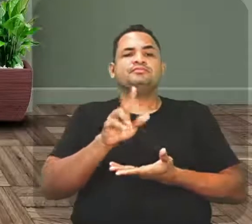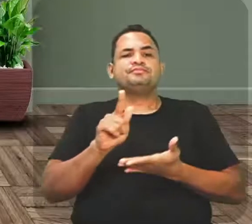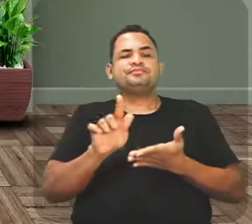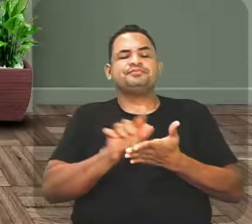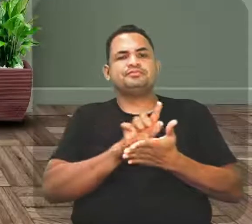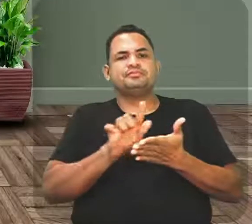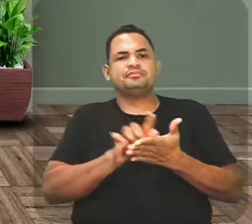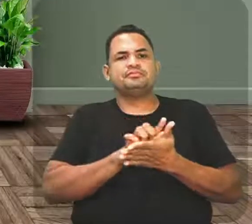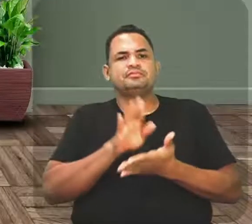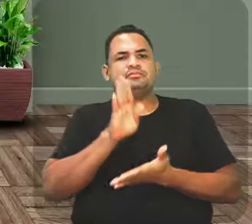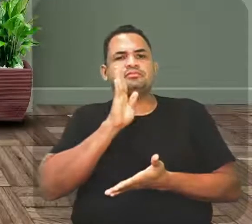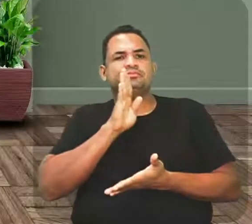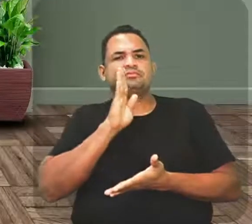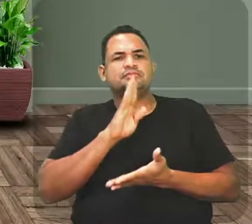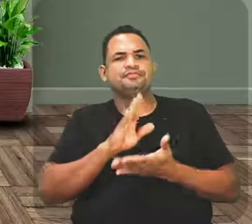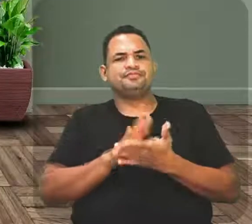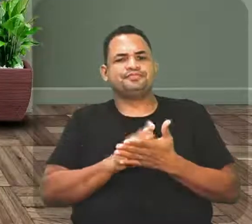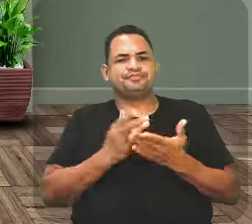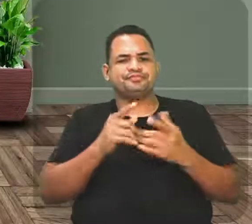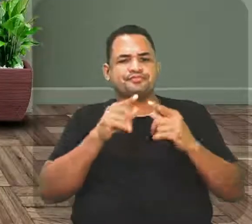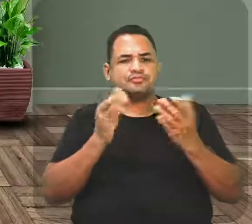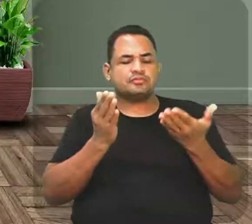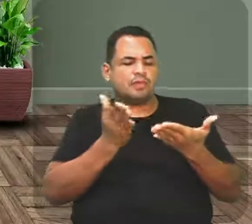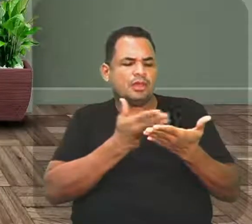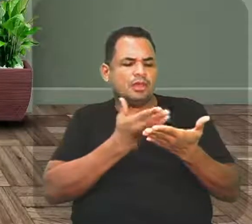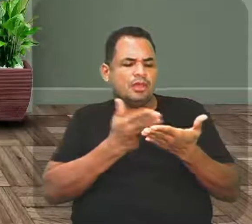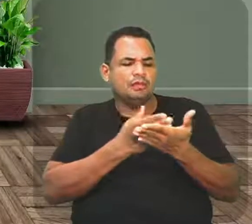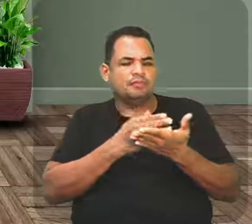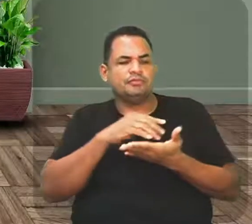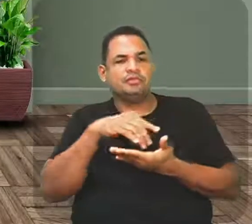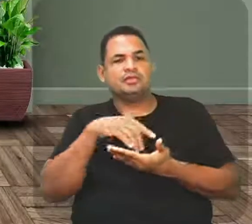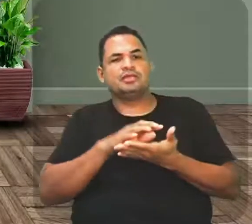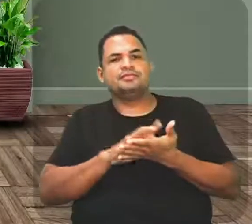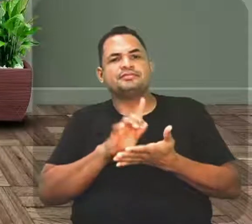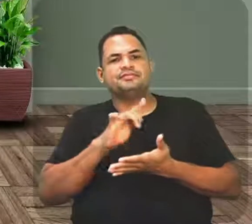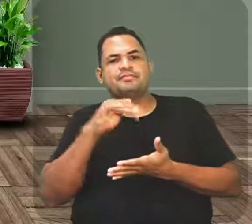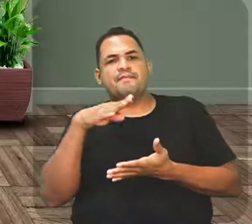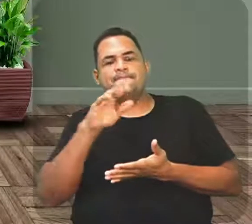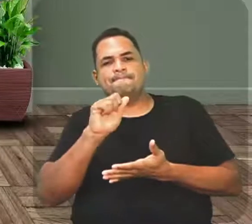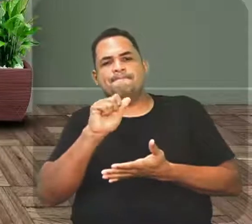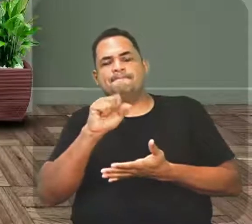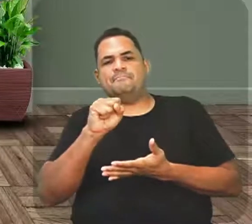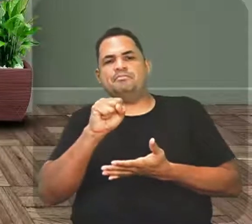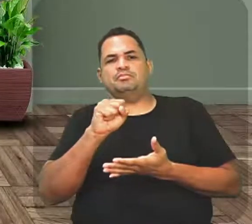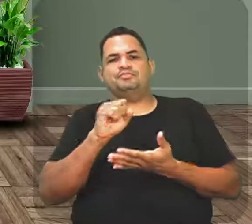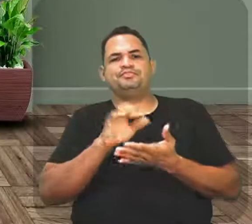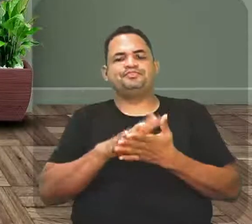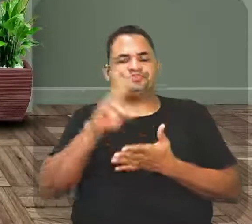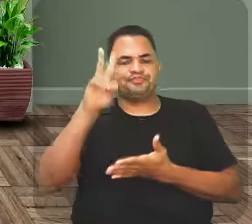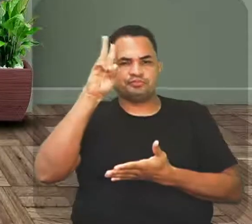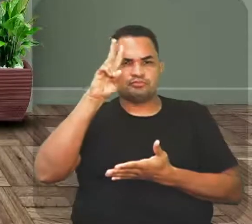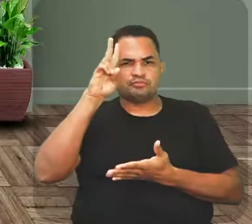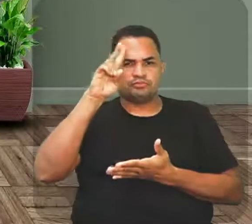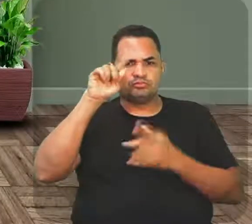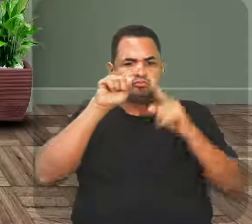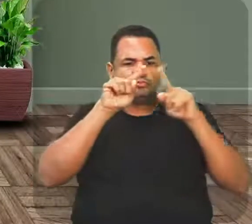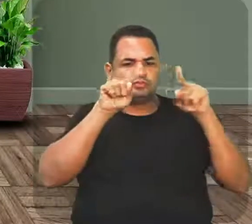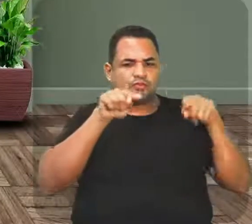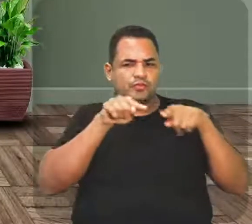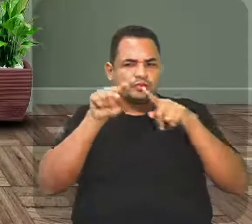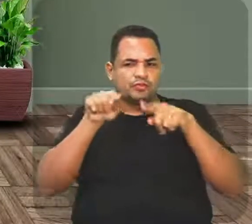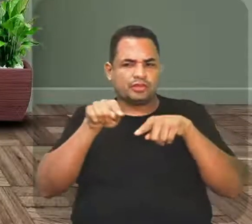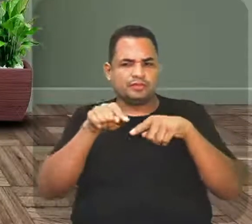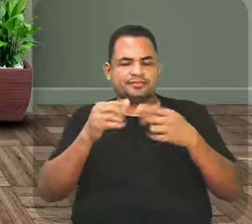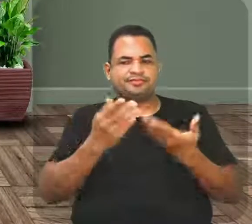bacana que é o gibis, né? Quem aí gosta de ler gibis, né? Nas histórias e em quadrinhos,